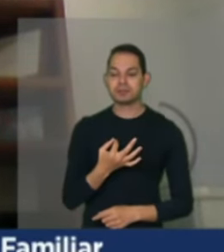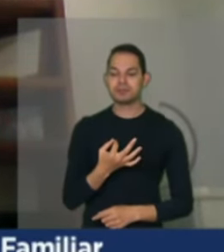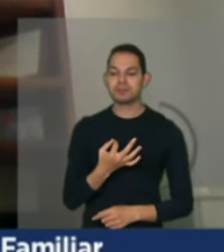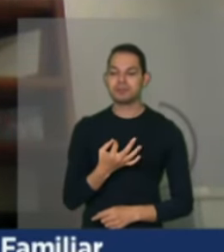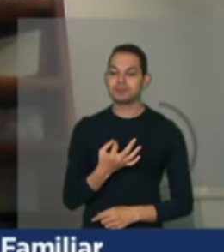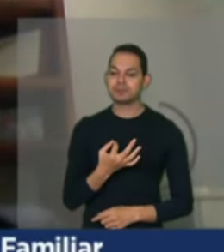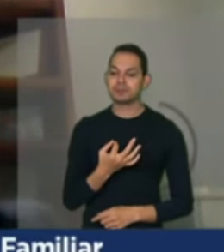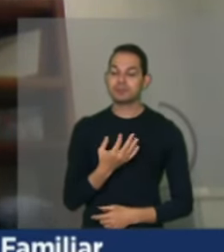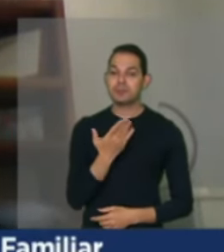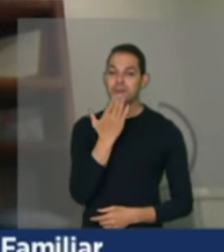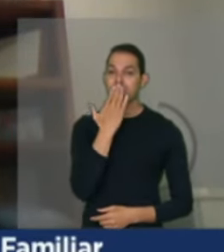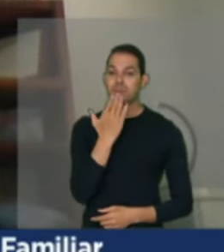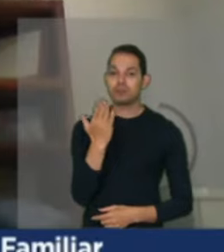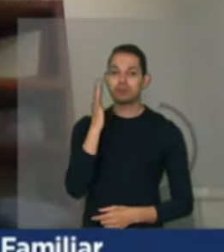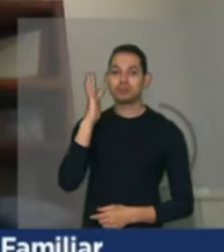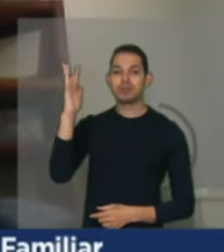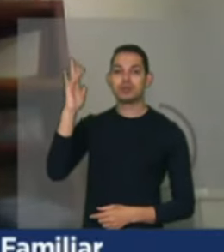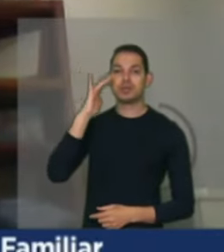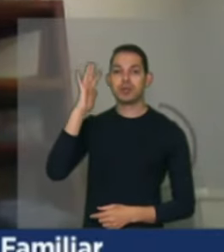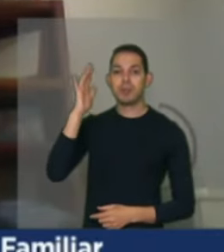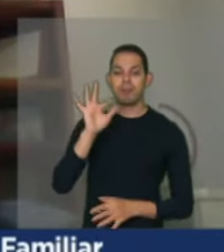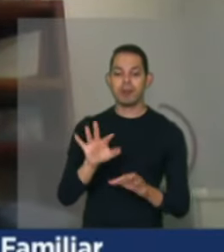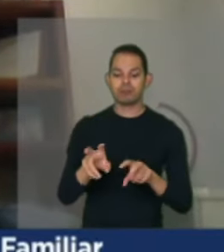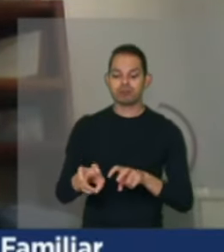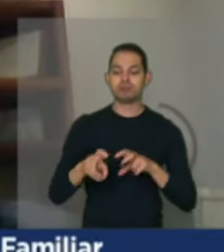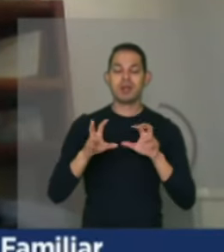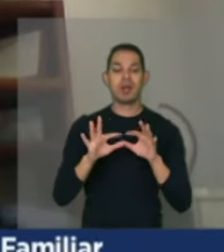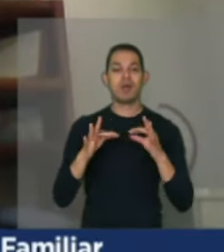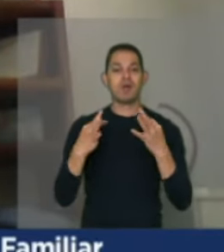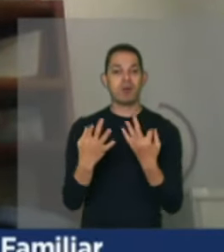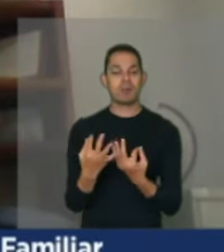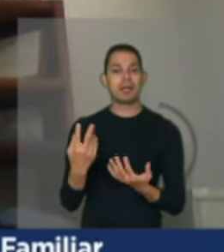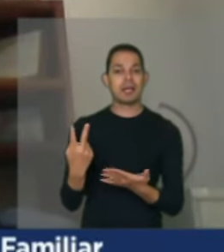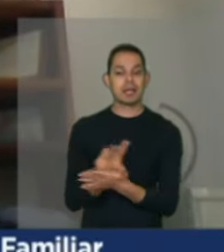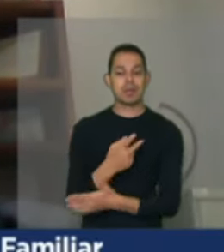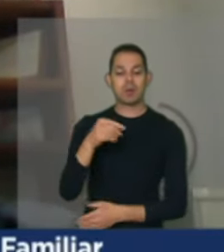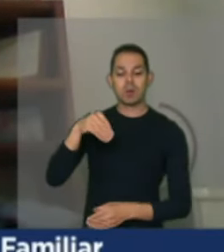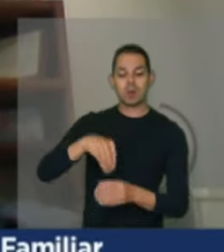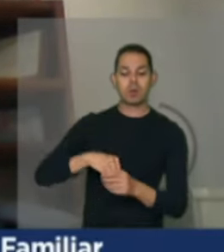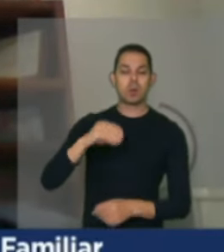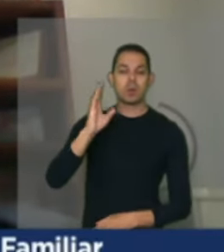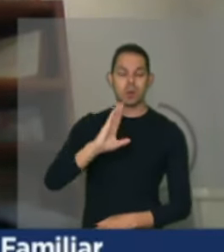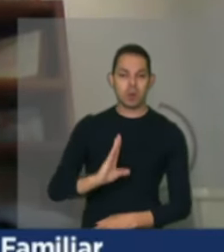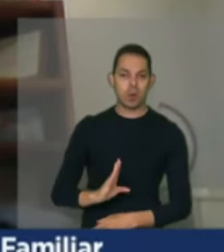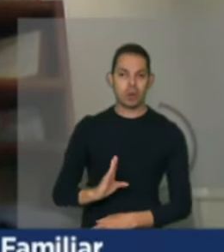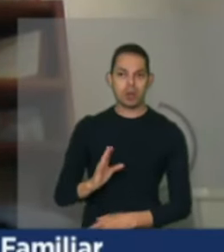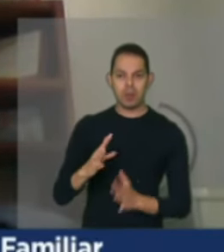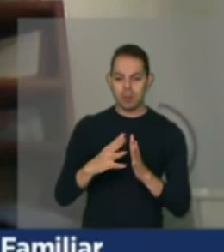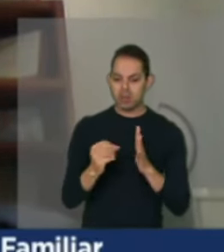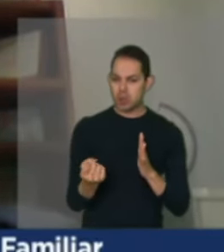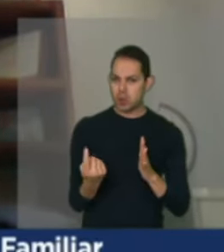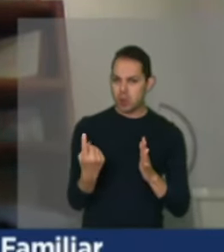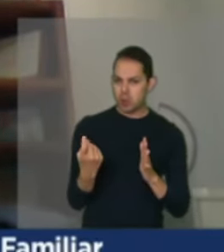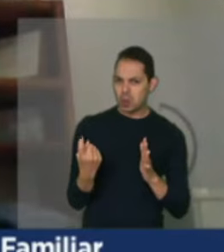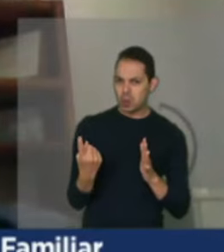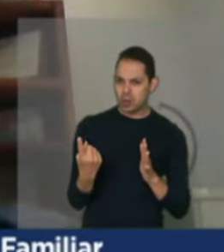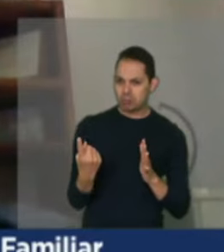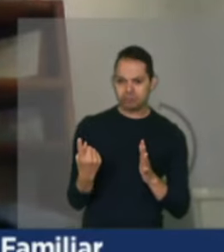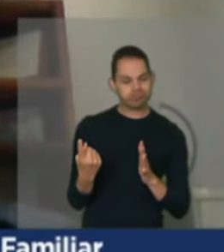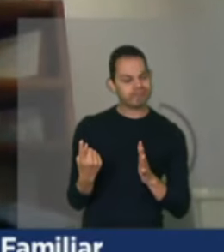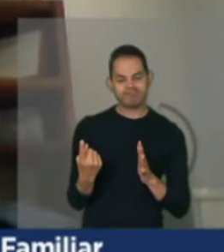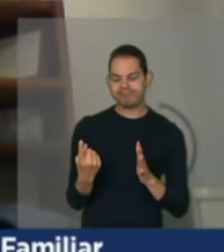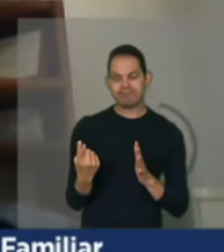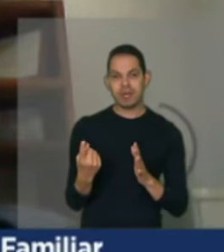tipologias de agricultura familiar que nós temos em nosso país. Não é um modelo só. Não existe... Uma